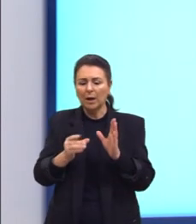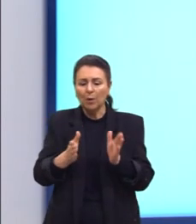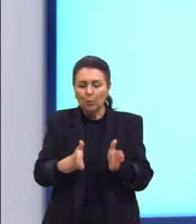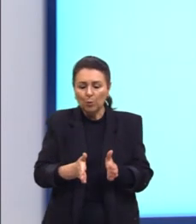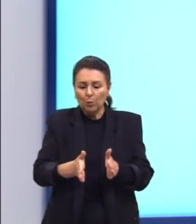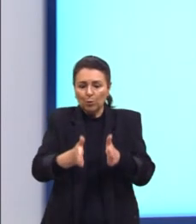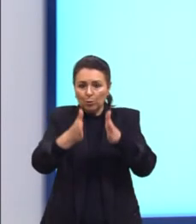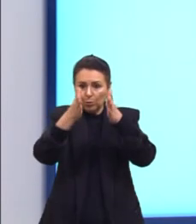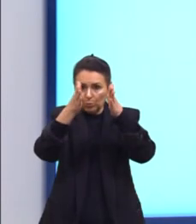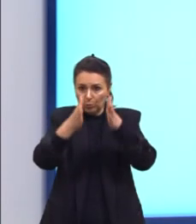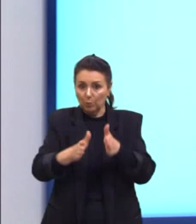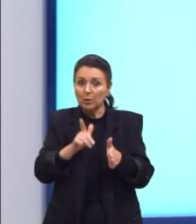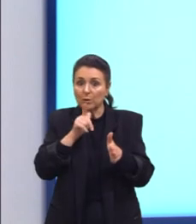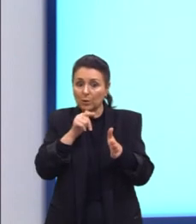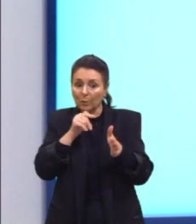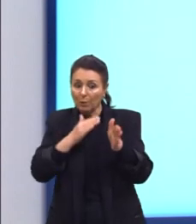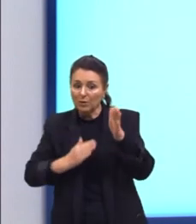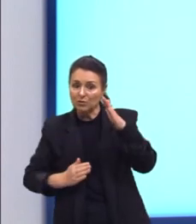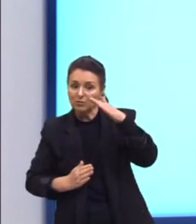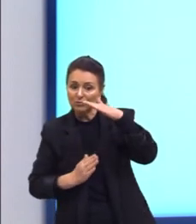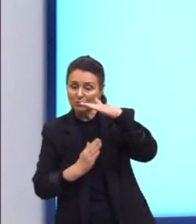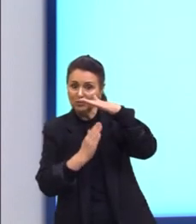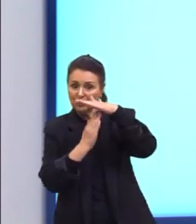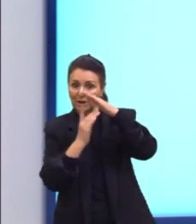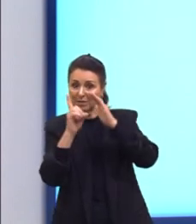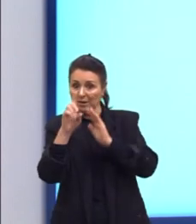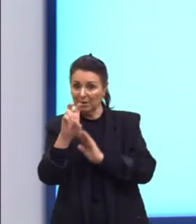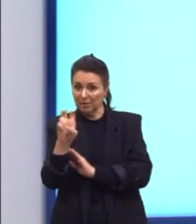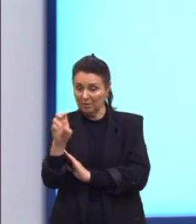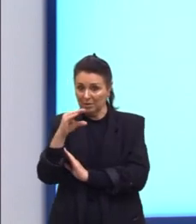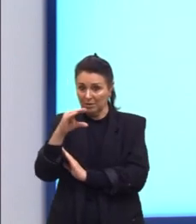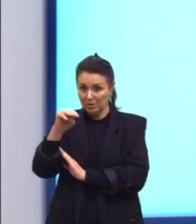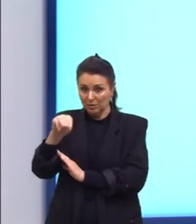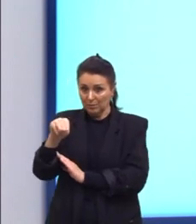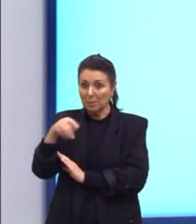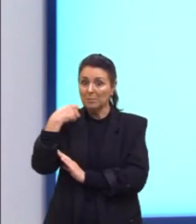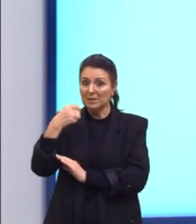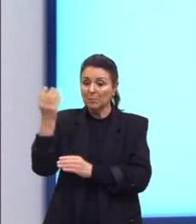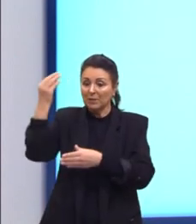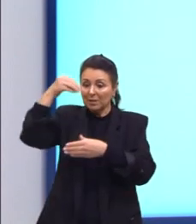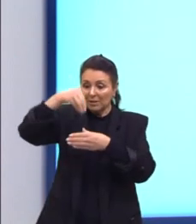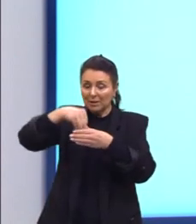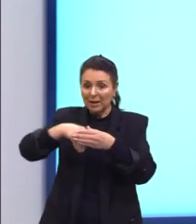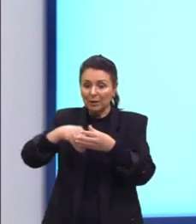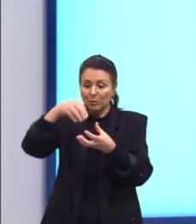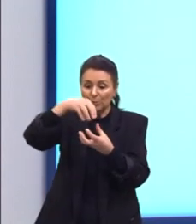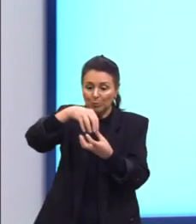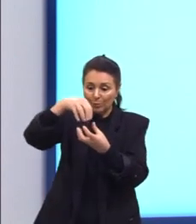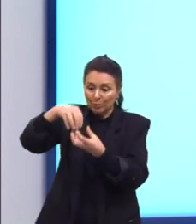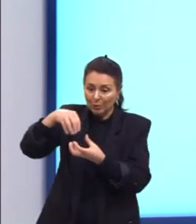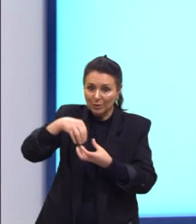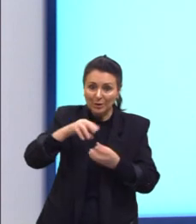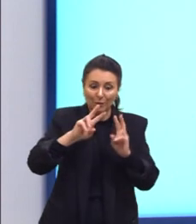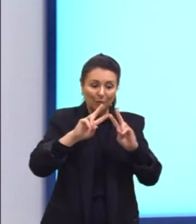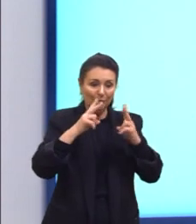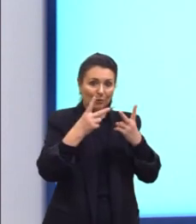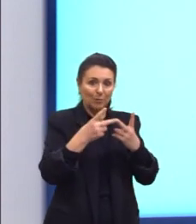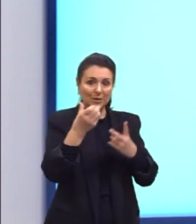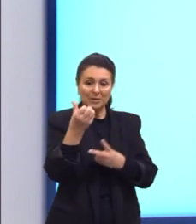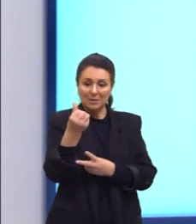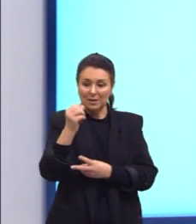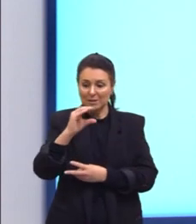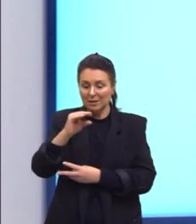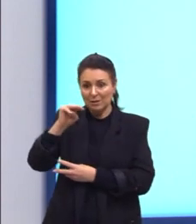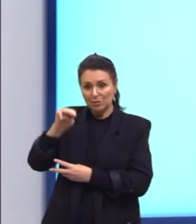chegar até essa altura, é necessário colocar dentro do recipiente bolinhas de volume igual a 6